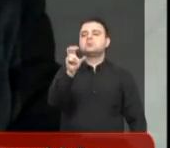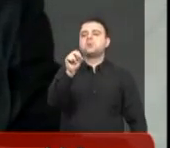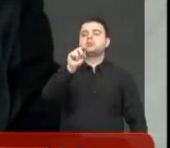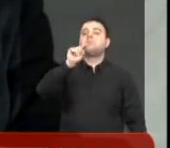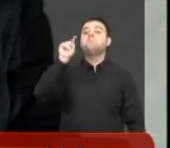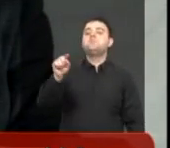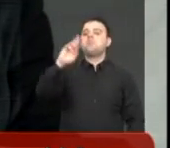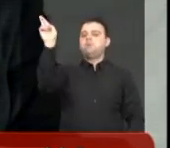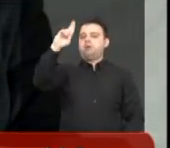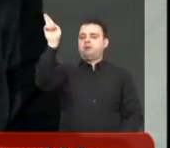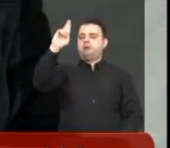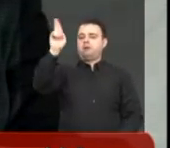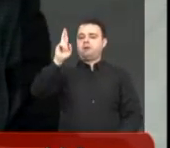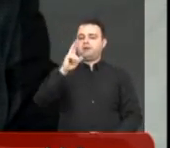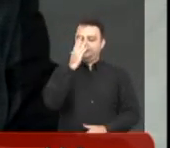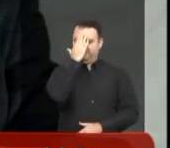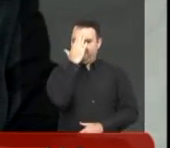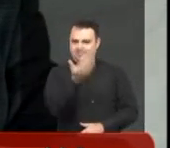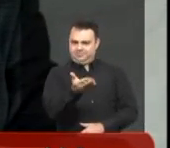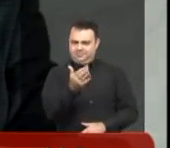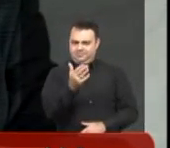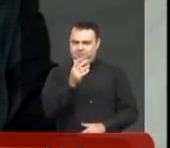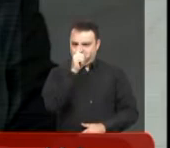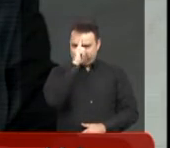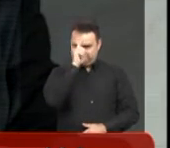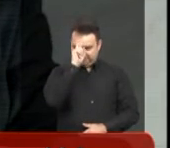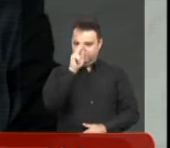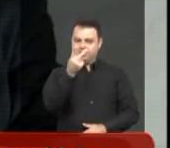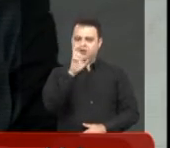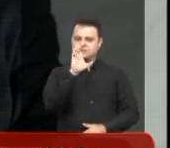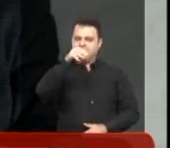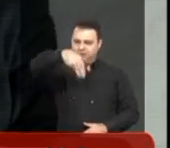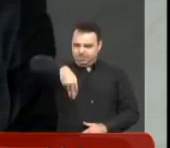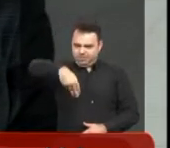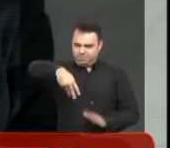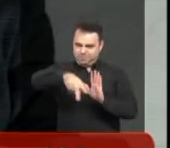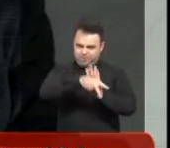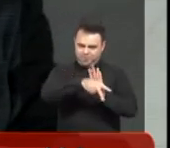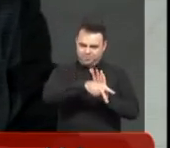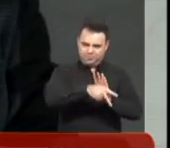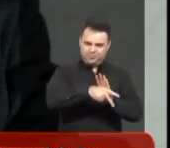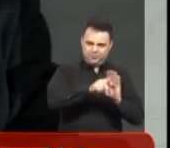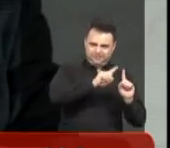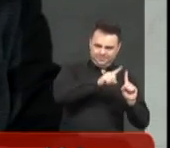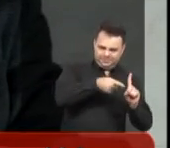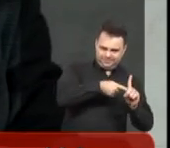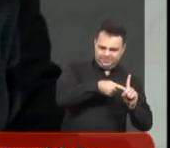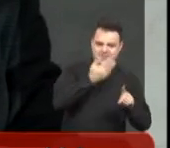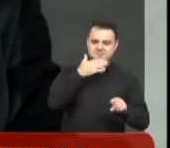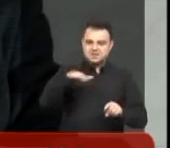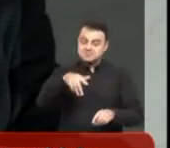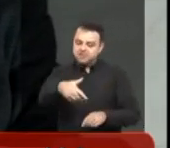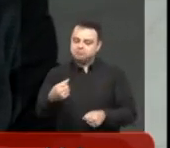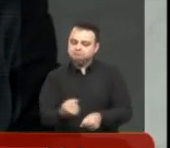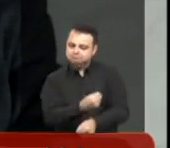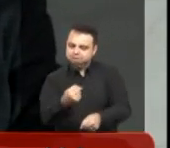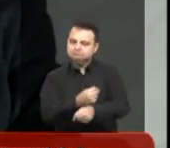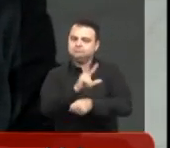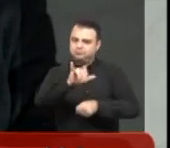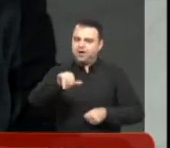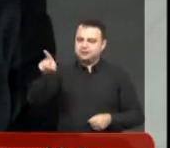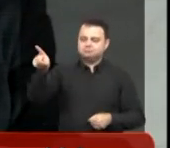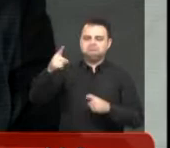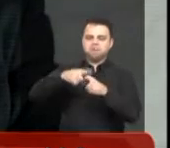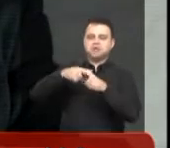650 mil reais para o recape ali na frente do HCM também, atendendo ao pedido do doutor Jorge Fares e da doutora